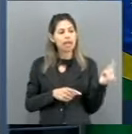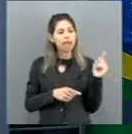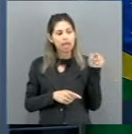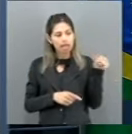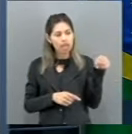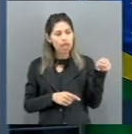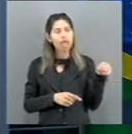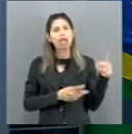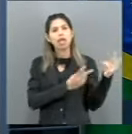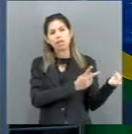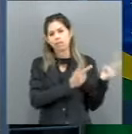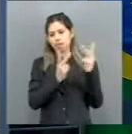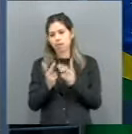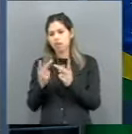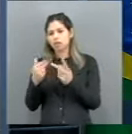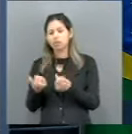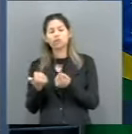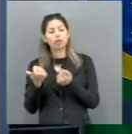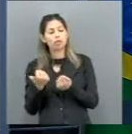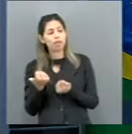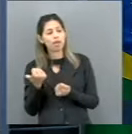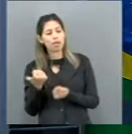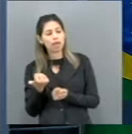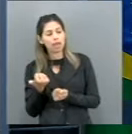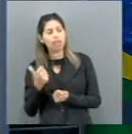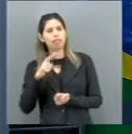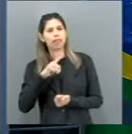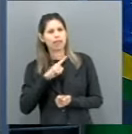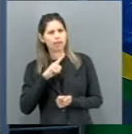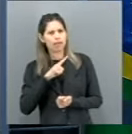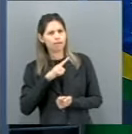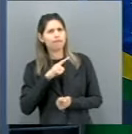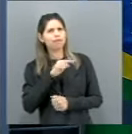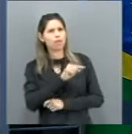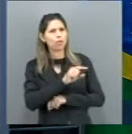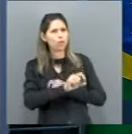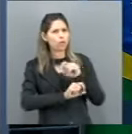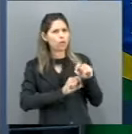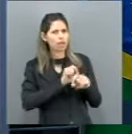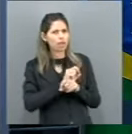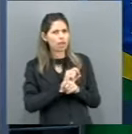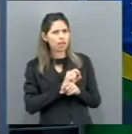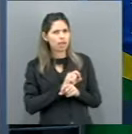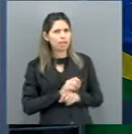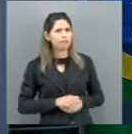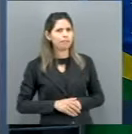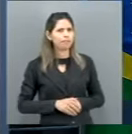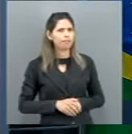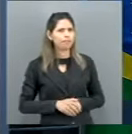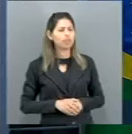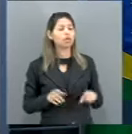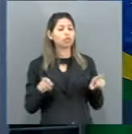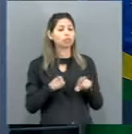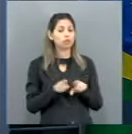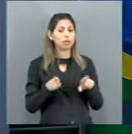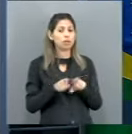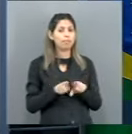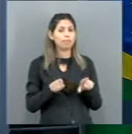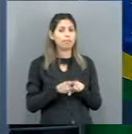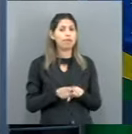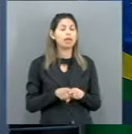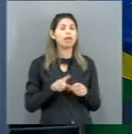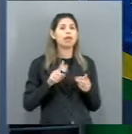na porta da Câmara, o prefeito Adiló de Domênico e também a vice, Paula